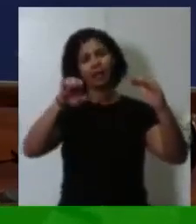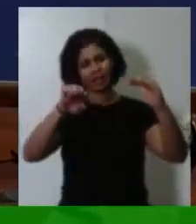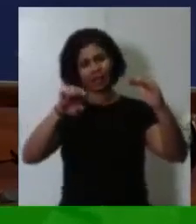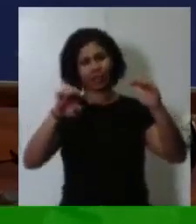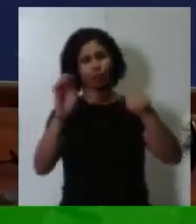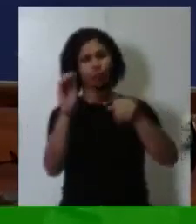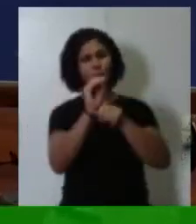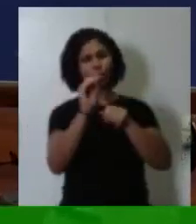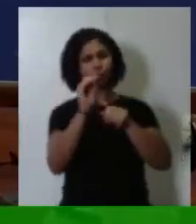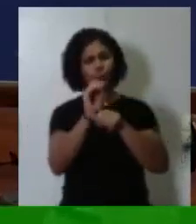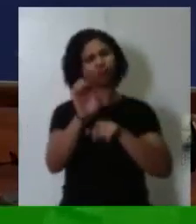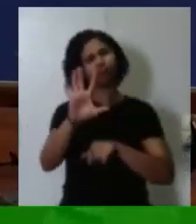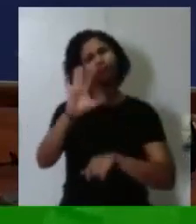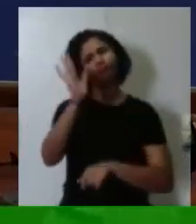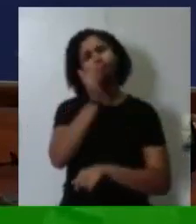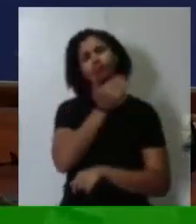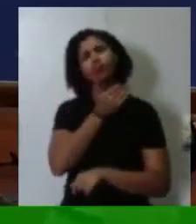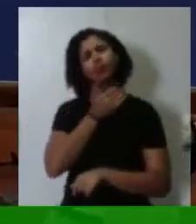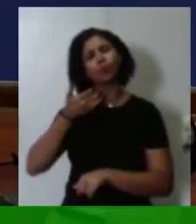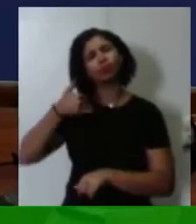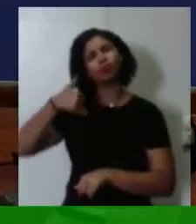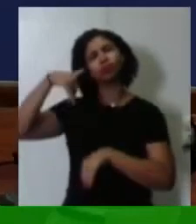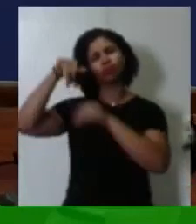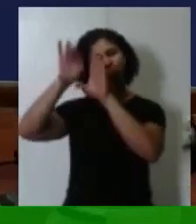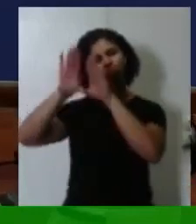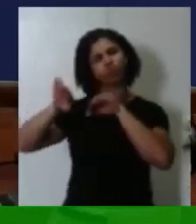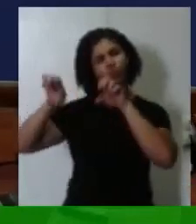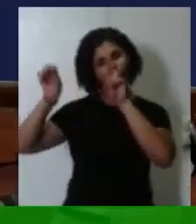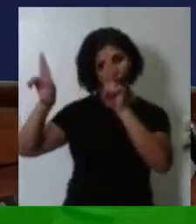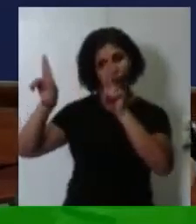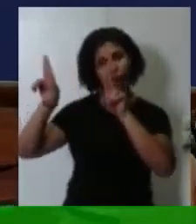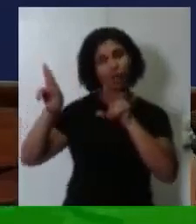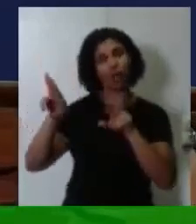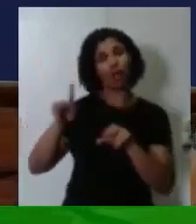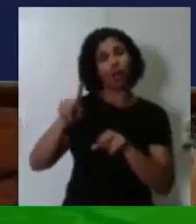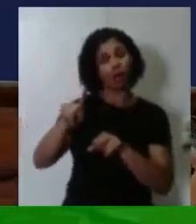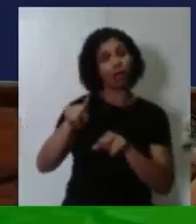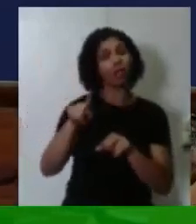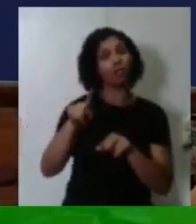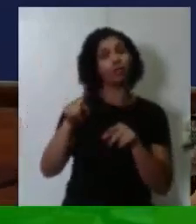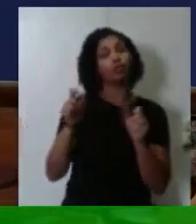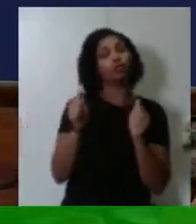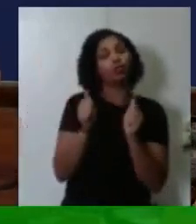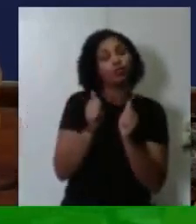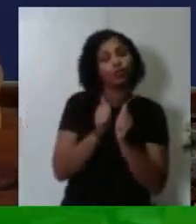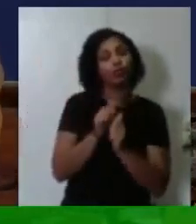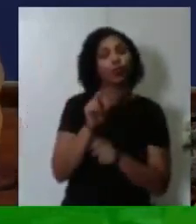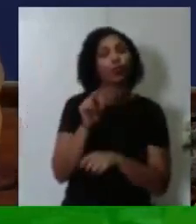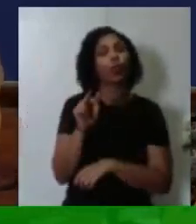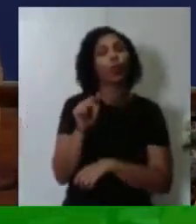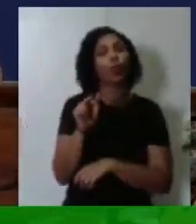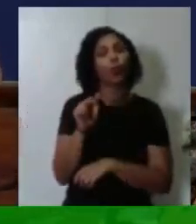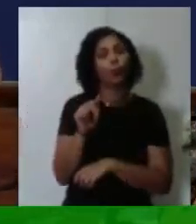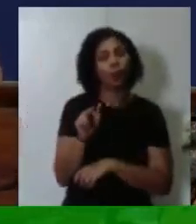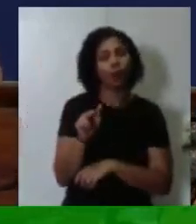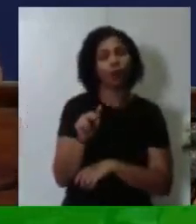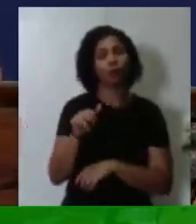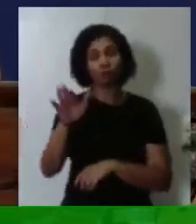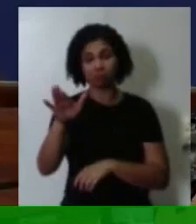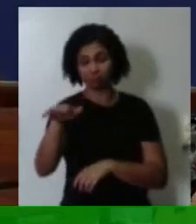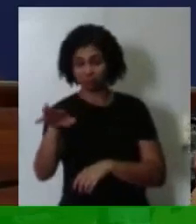que está no céu. E que, juntamente com esse casal de irmãos, senhor presidente,